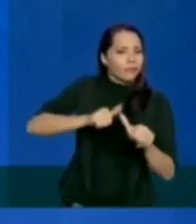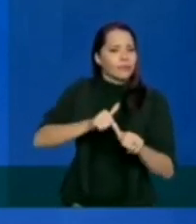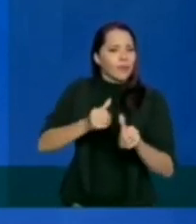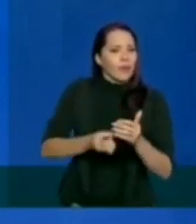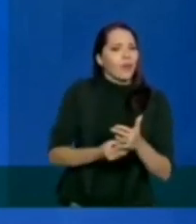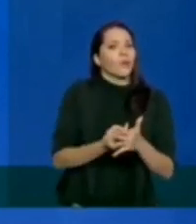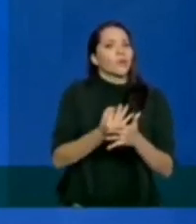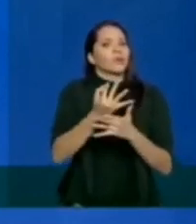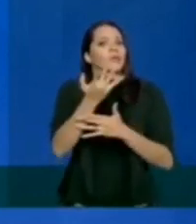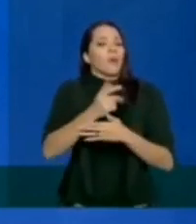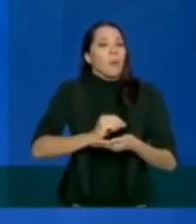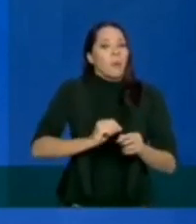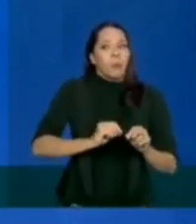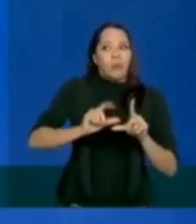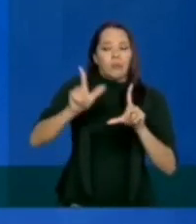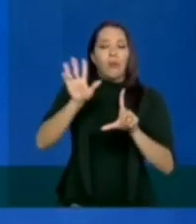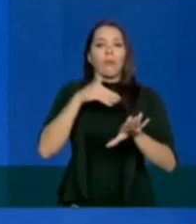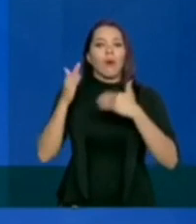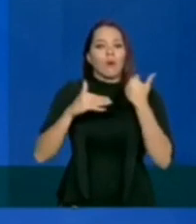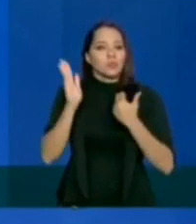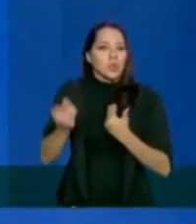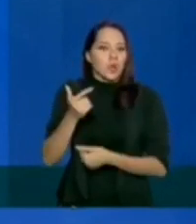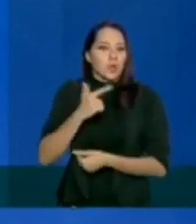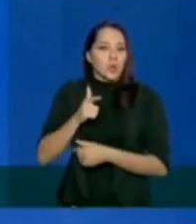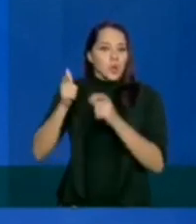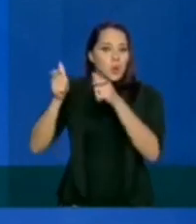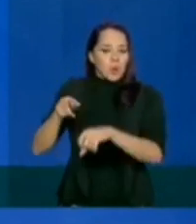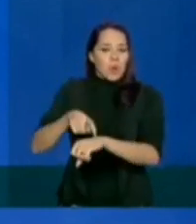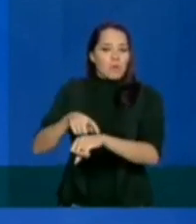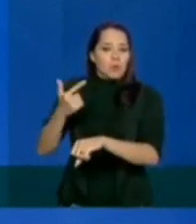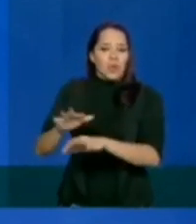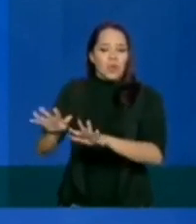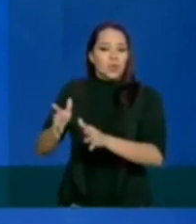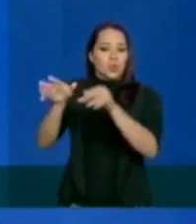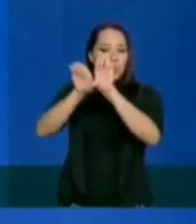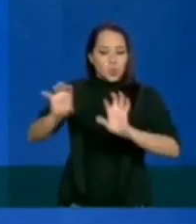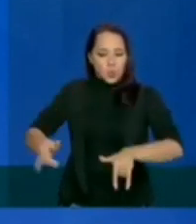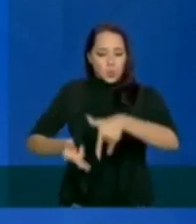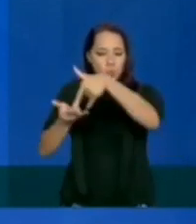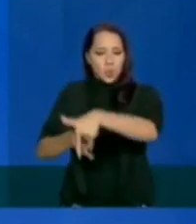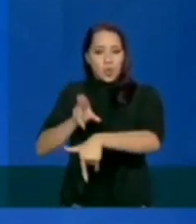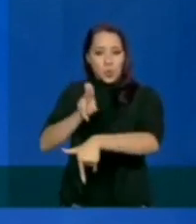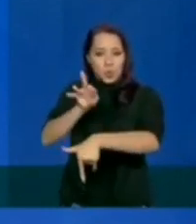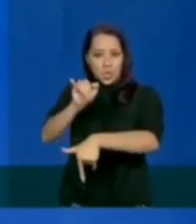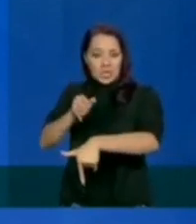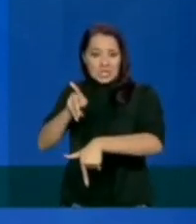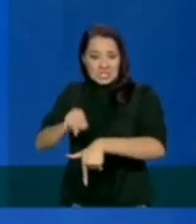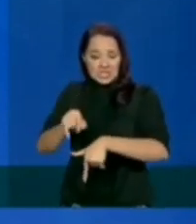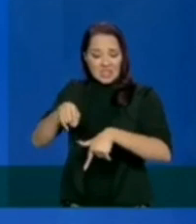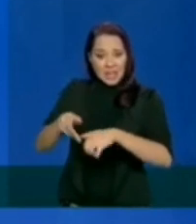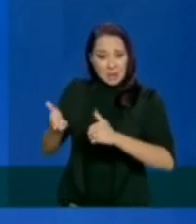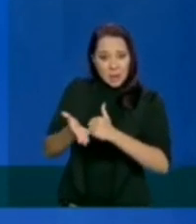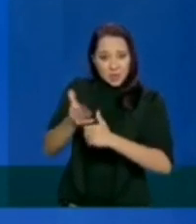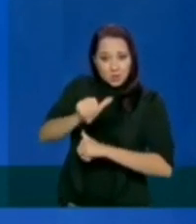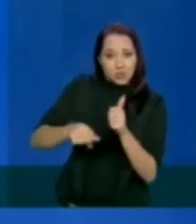aumentando o número de mortes, uma vez que não terão disponível, naquele momento, a estrutura de um leito de UTI, em caso de agravamento